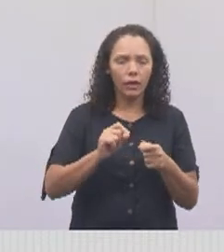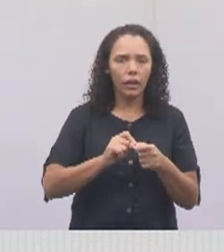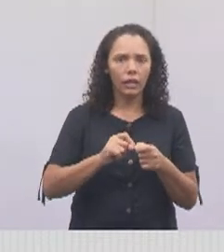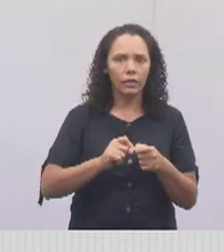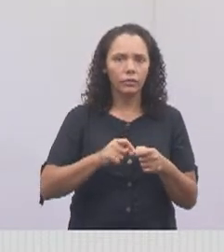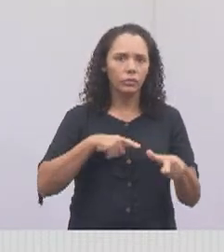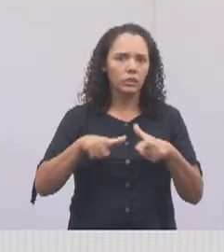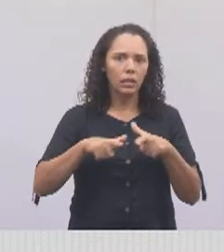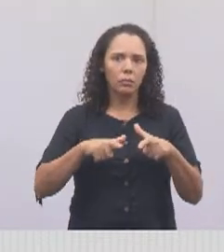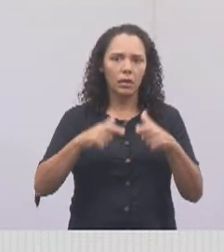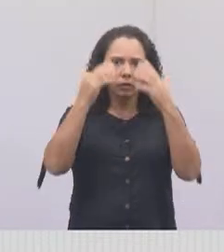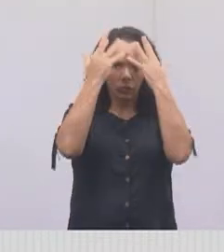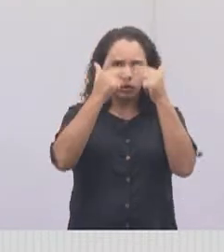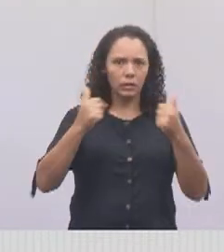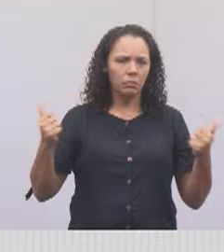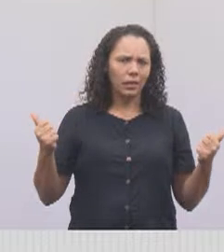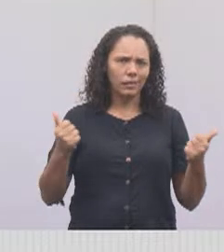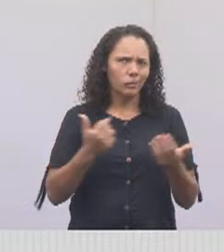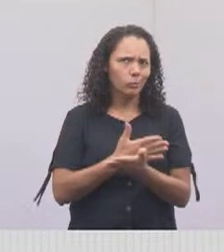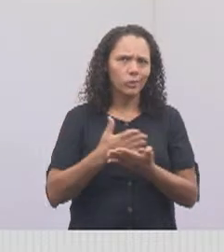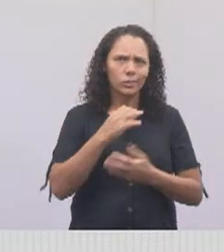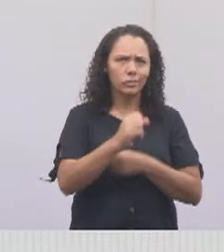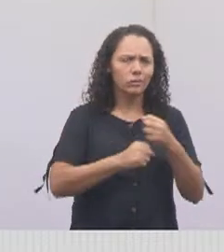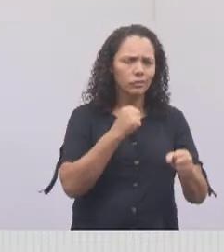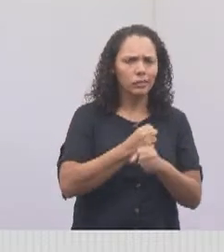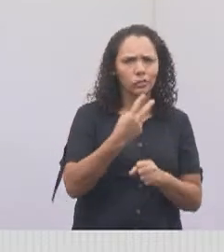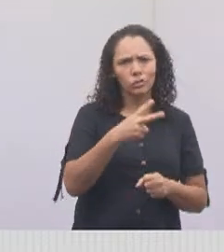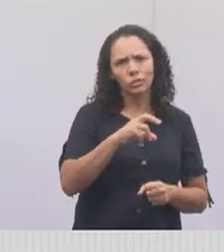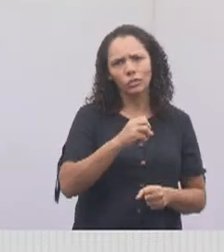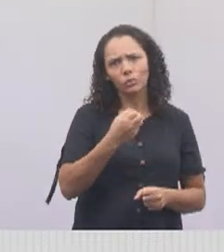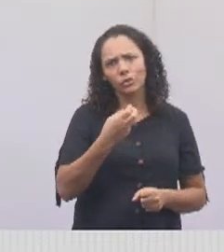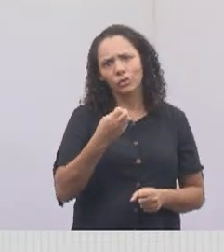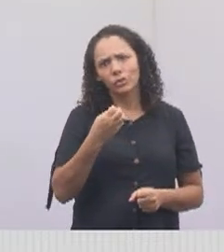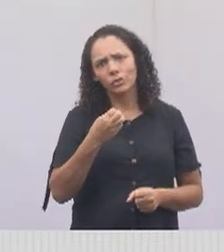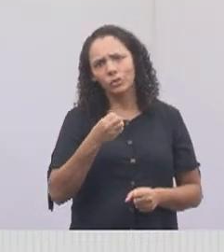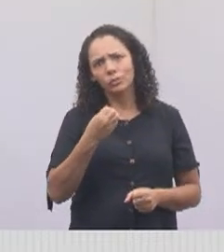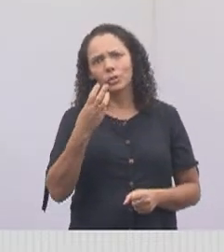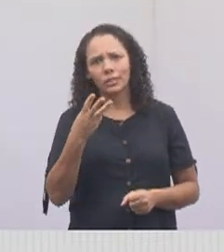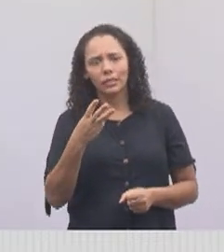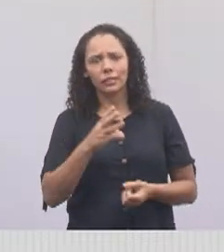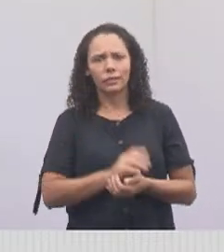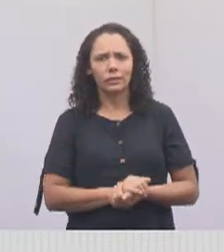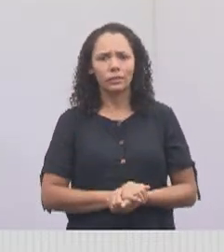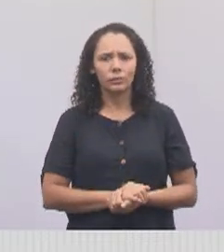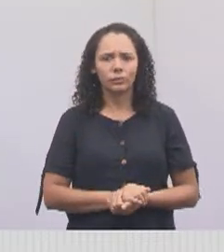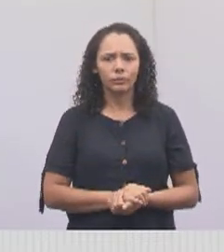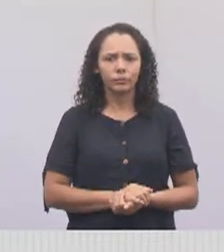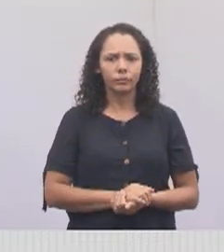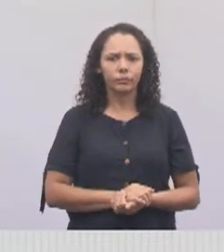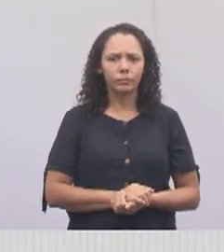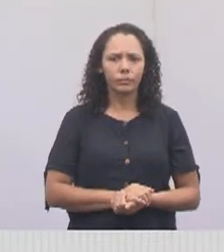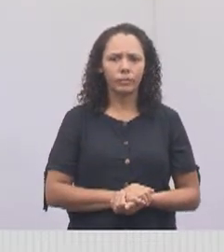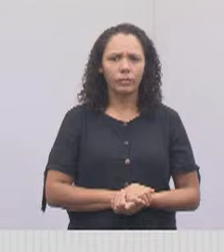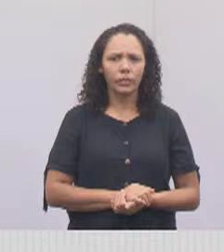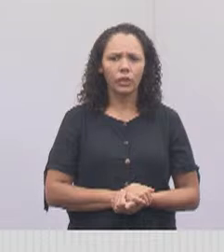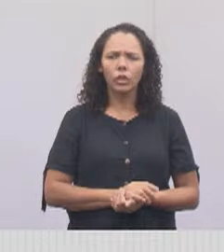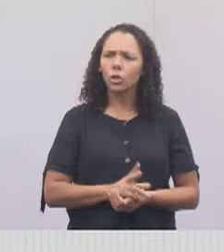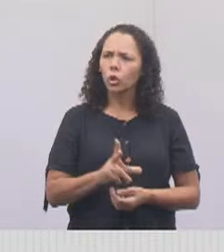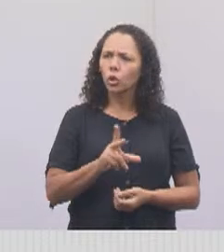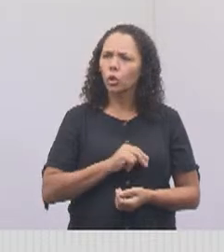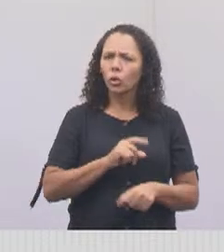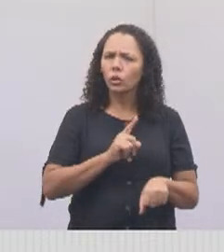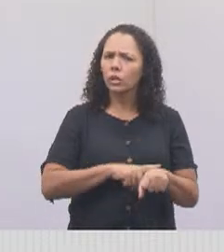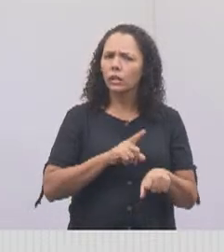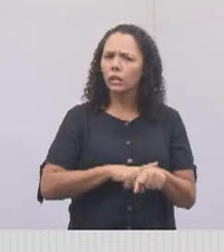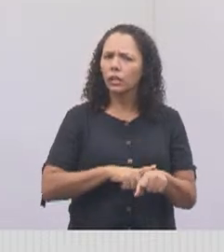2003, tá bom? Então, eu ia colocar... Nossa, sabe por eu comecei a falar assim? Porque tinha sete minutos na hora que eu olhei ali. Sete